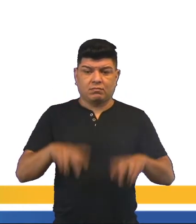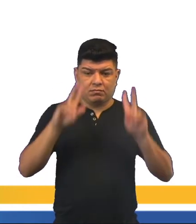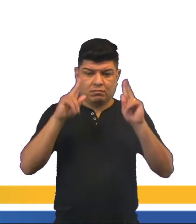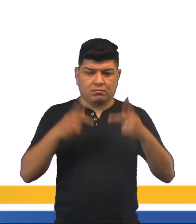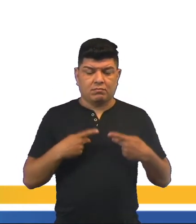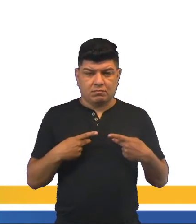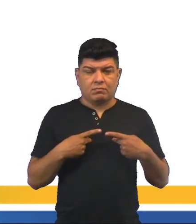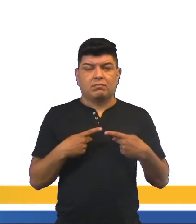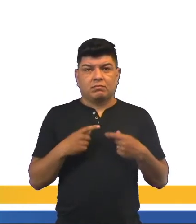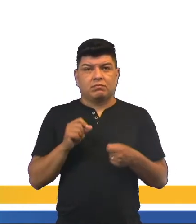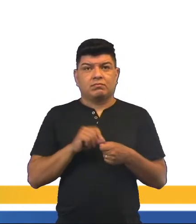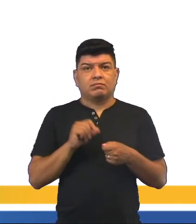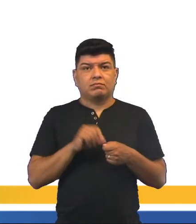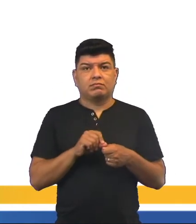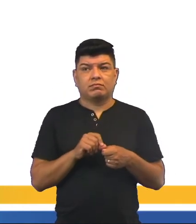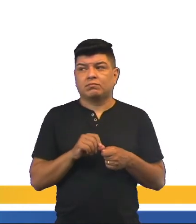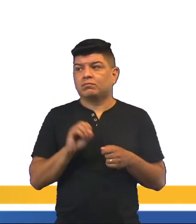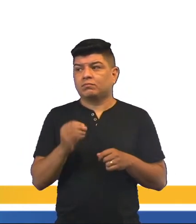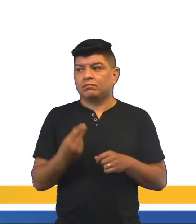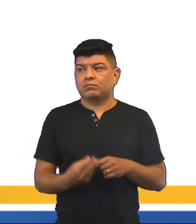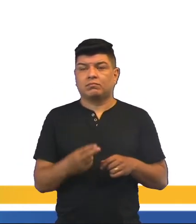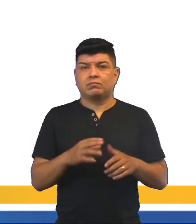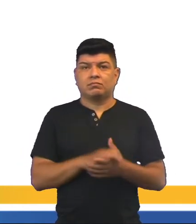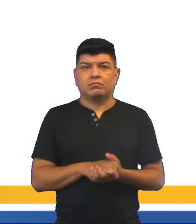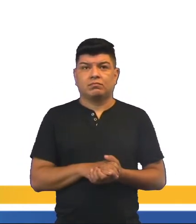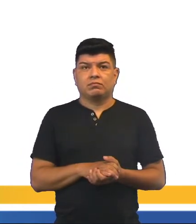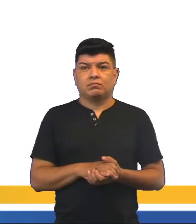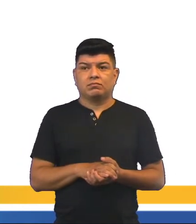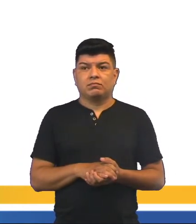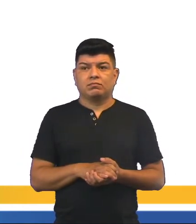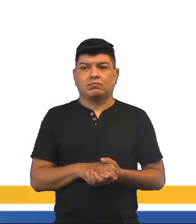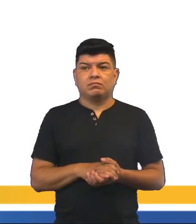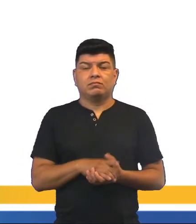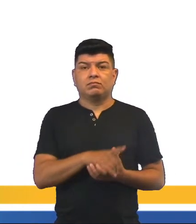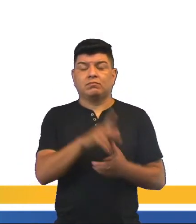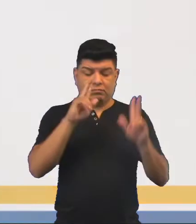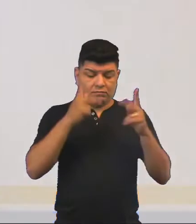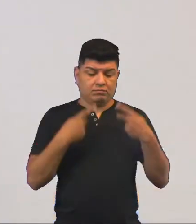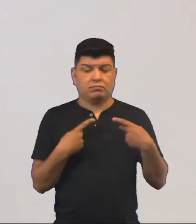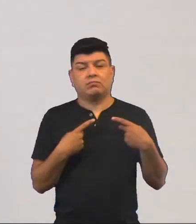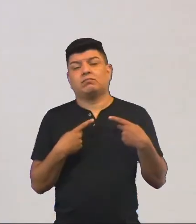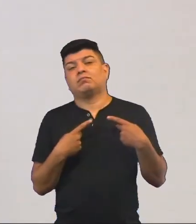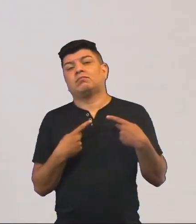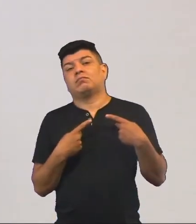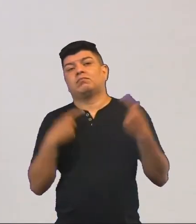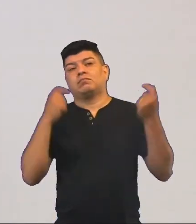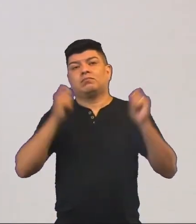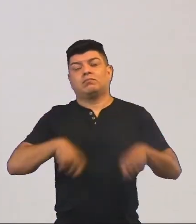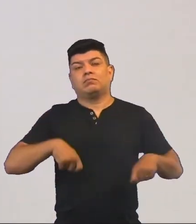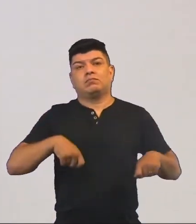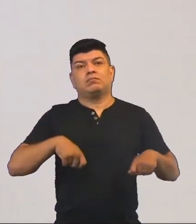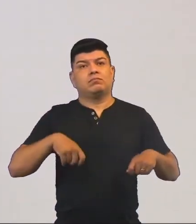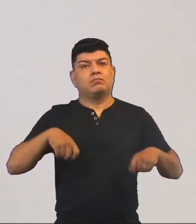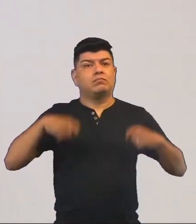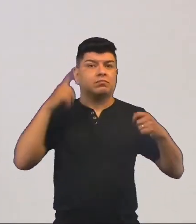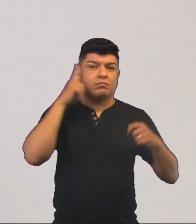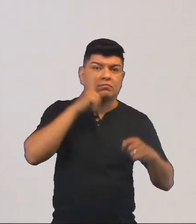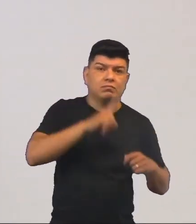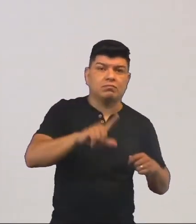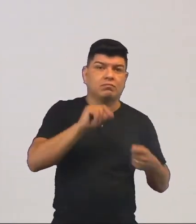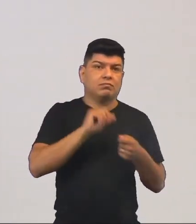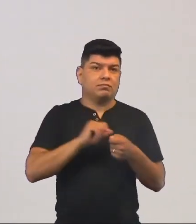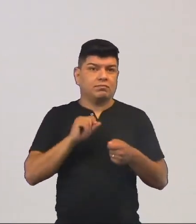humano, né? De realização, ou seja, é aquilo que o ser humano pode e consegue